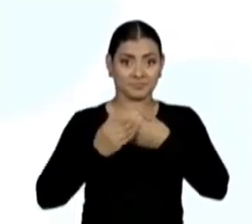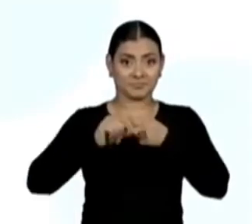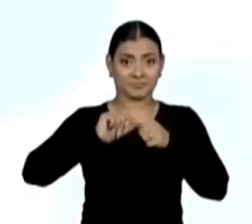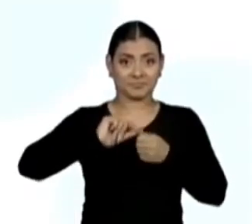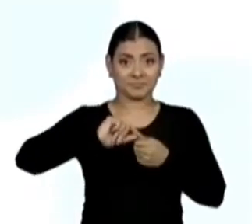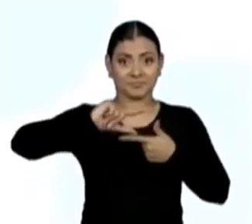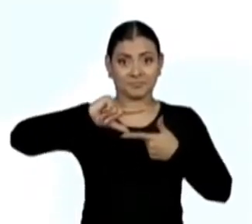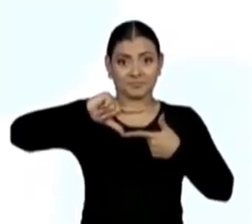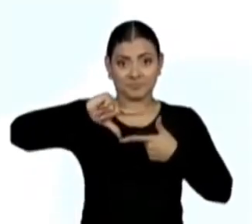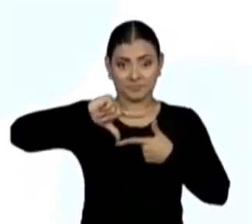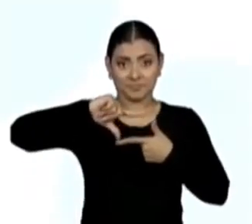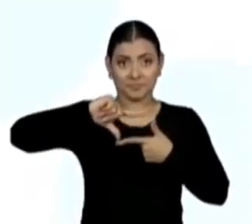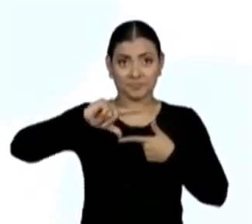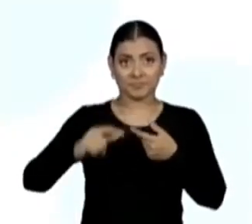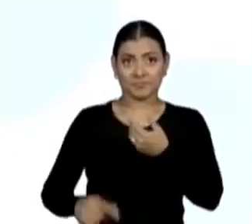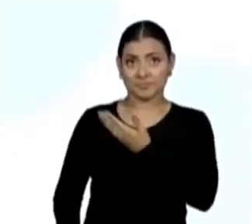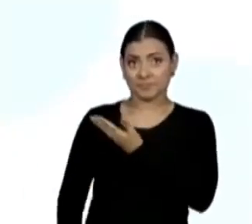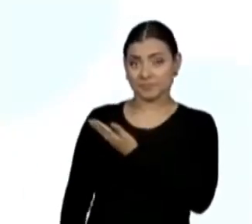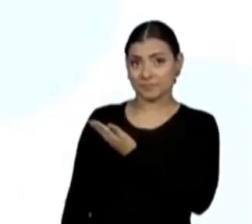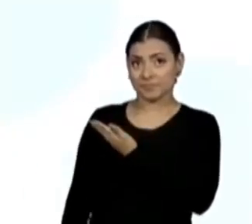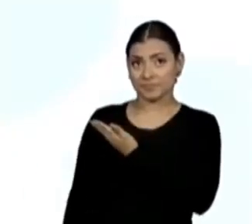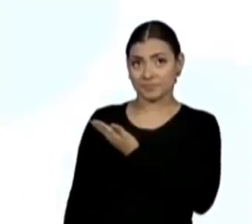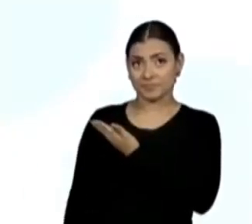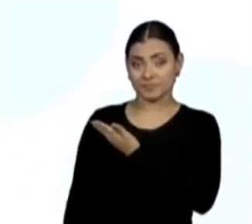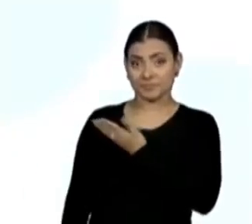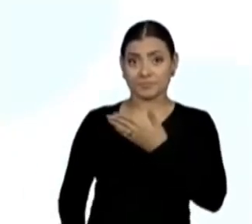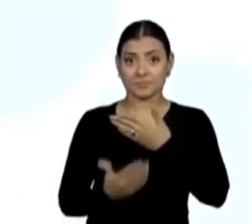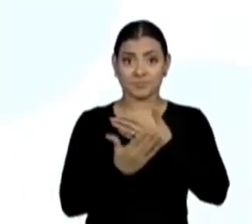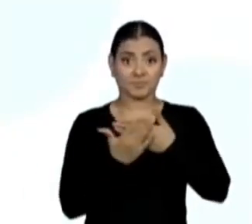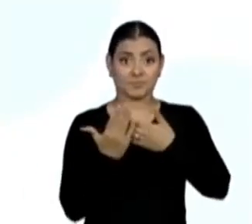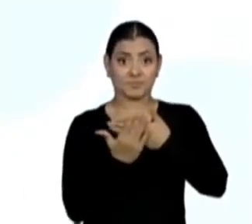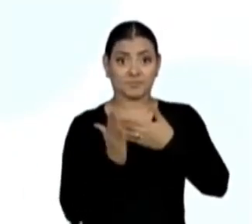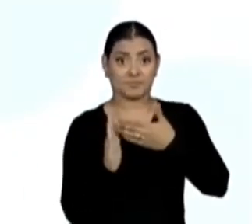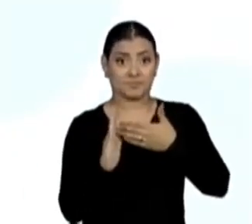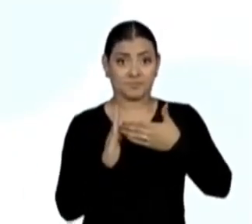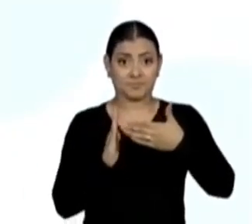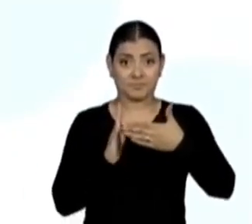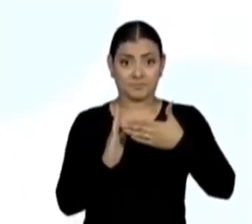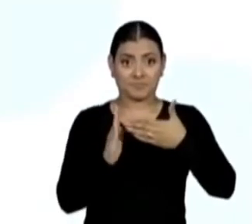Tornando... Temos aqui uma outra face.